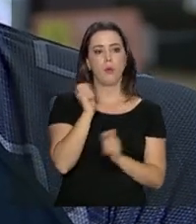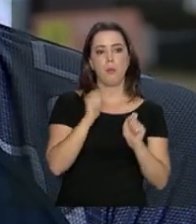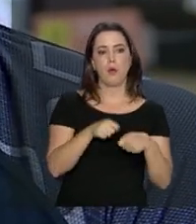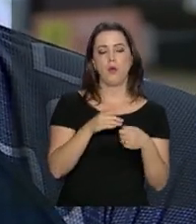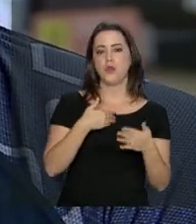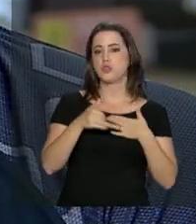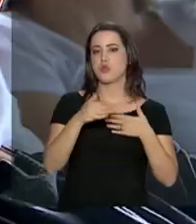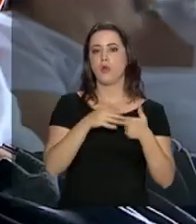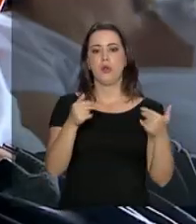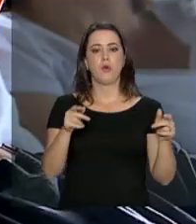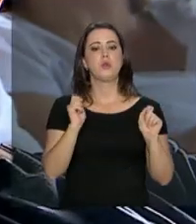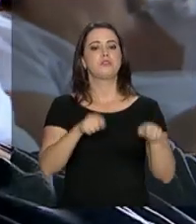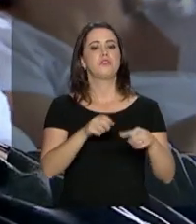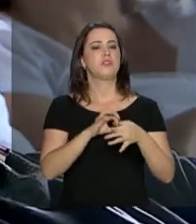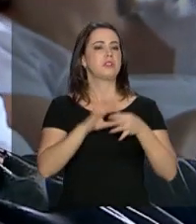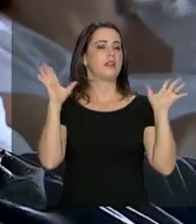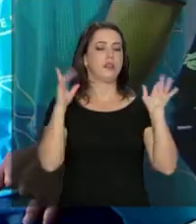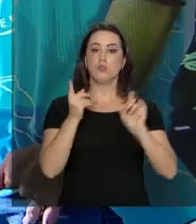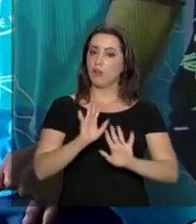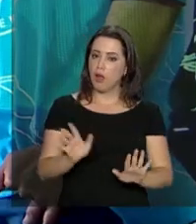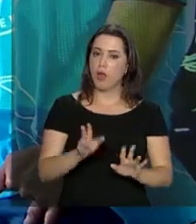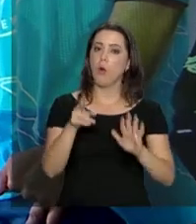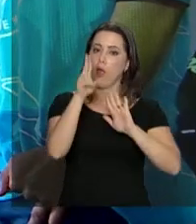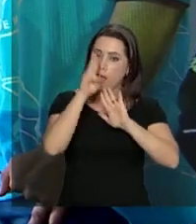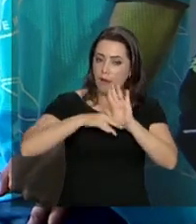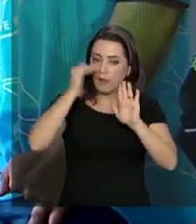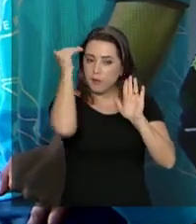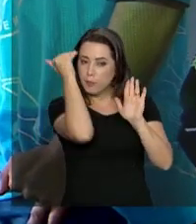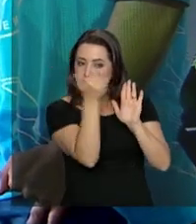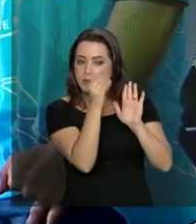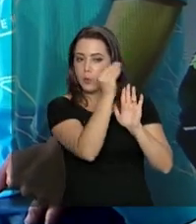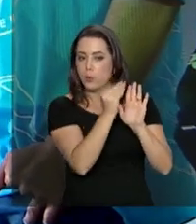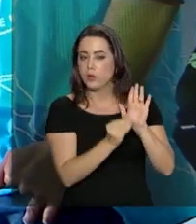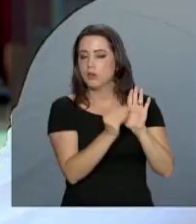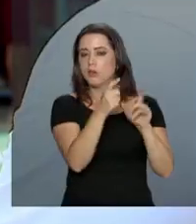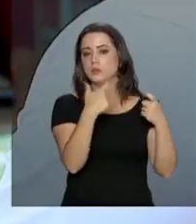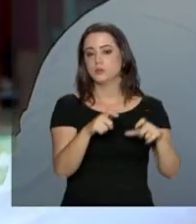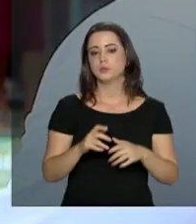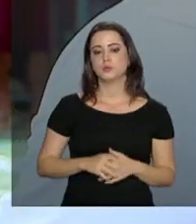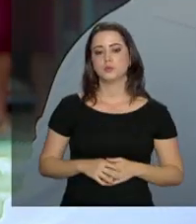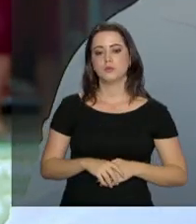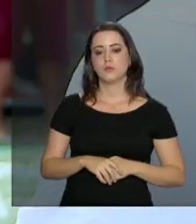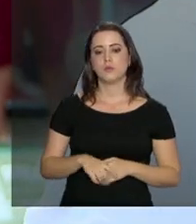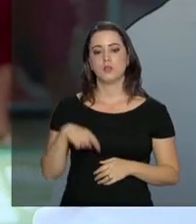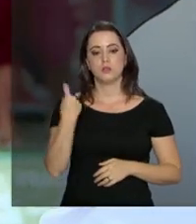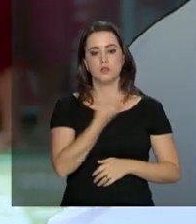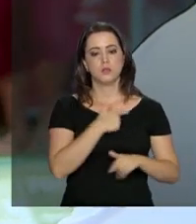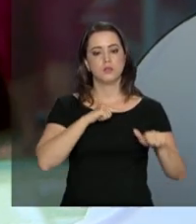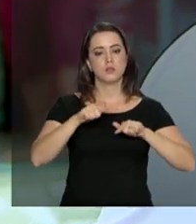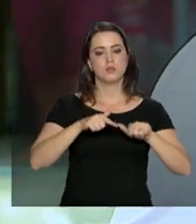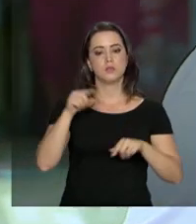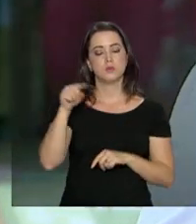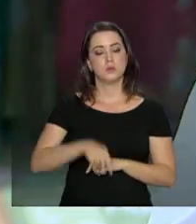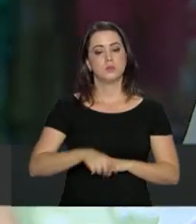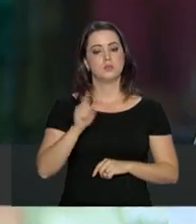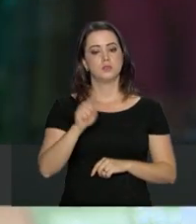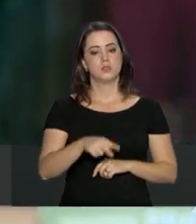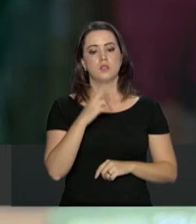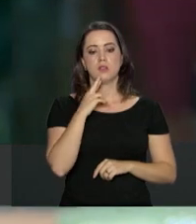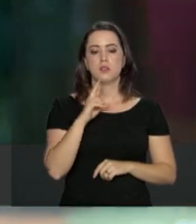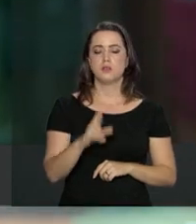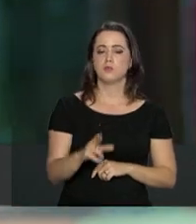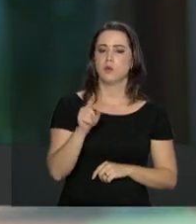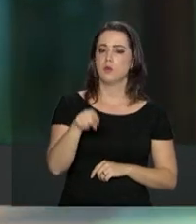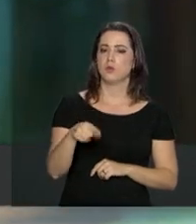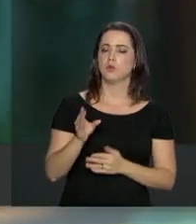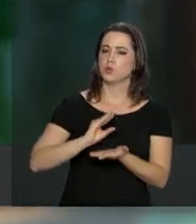pode fazer qualquer coisa. Tem limite, tem regras, justamente para preservar a Fernanda de Noronha. Essa ação nossa aqui é o resultado